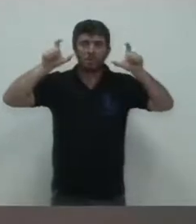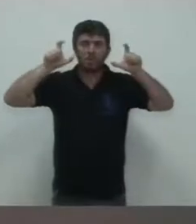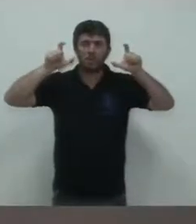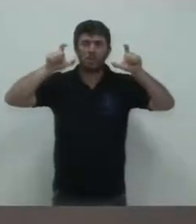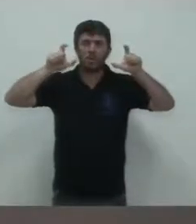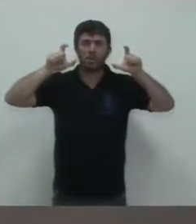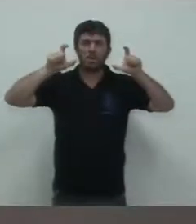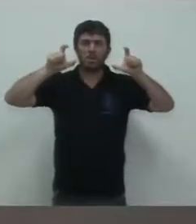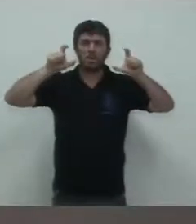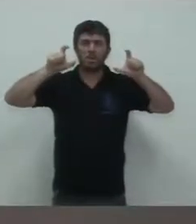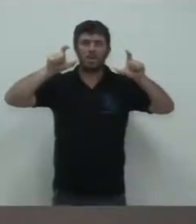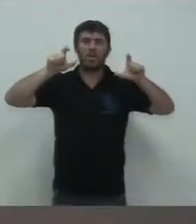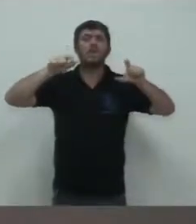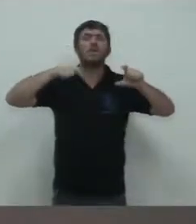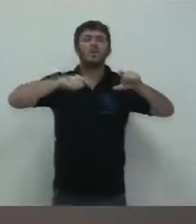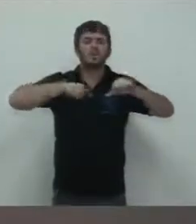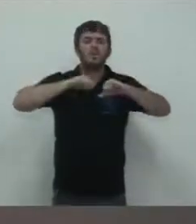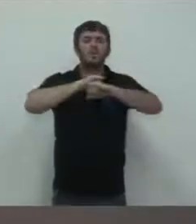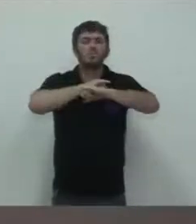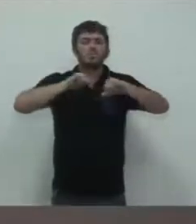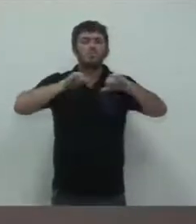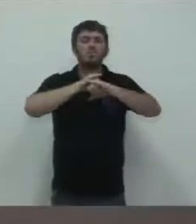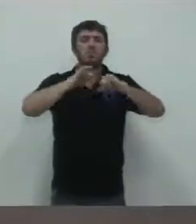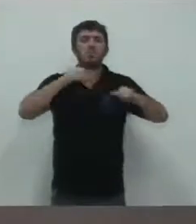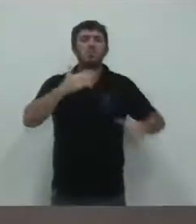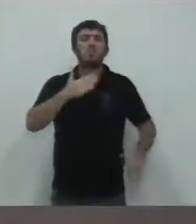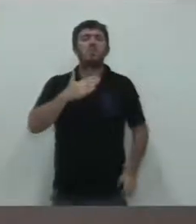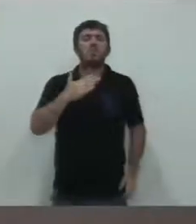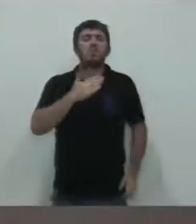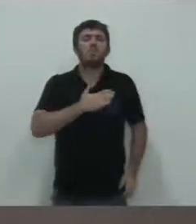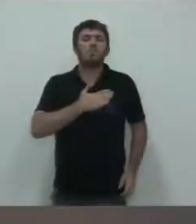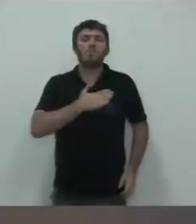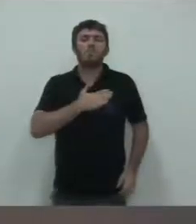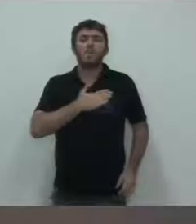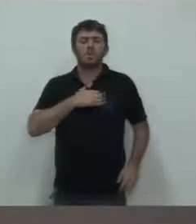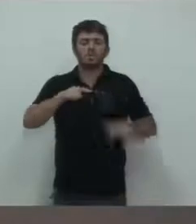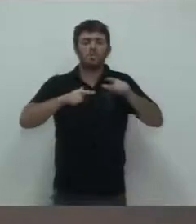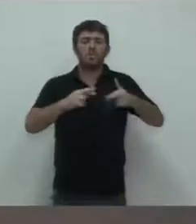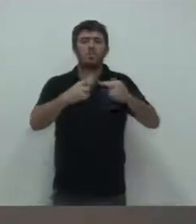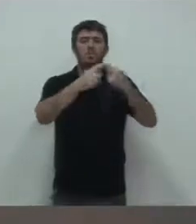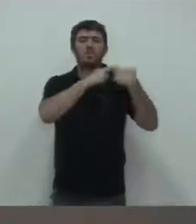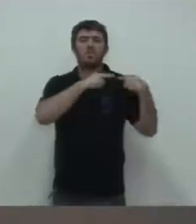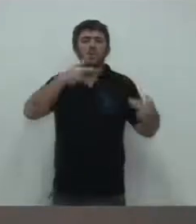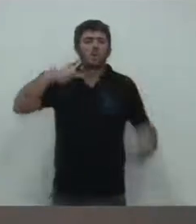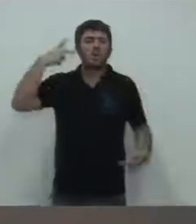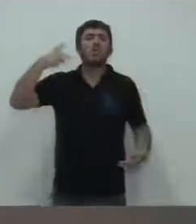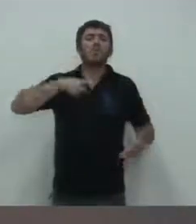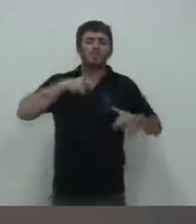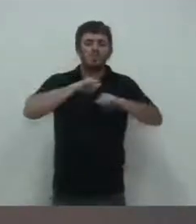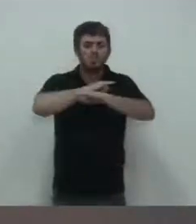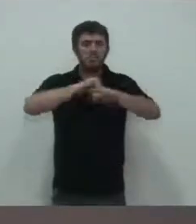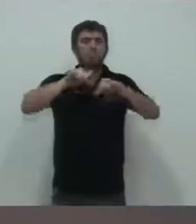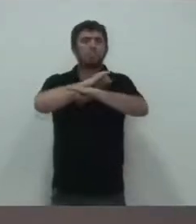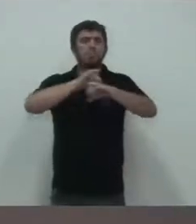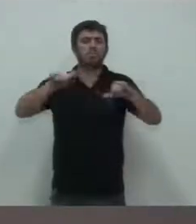E eu vou alertar, sim. Eu vou fazer meu papel de vereador de alertar. Tá? Como sempre eu faço.